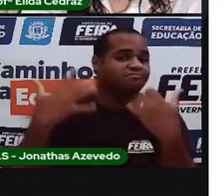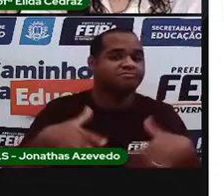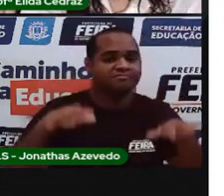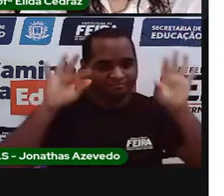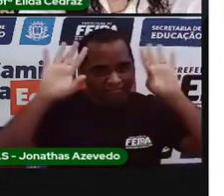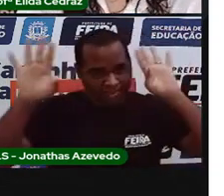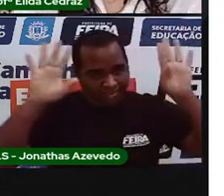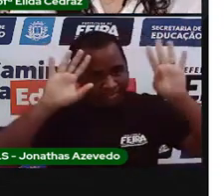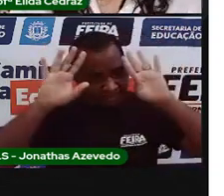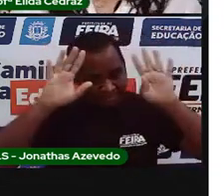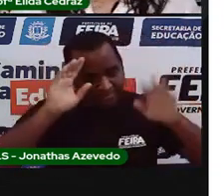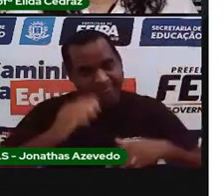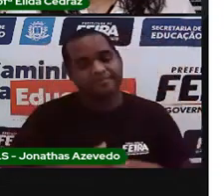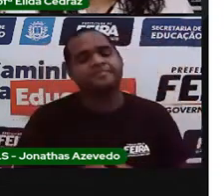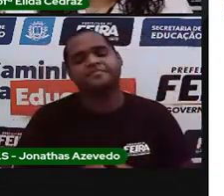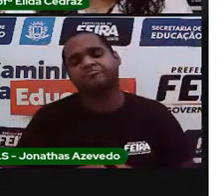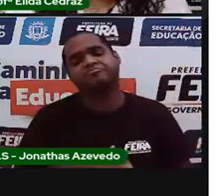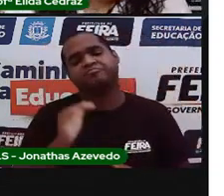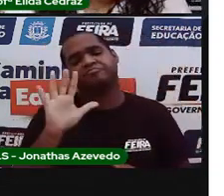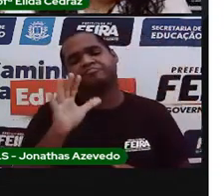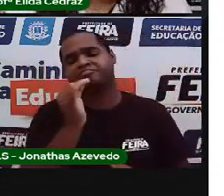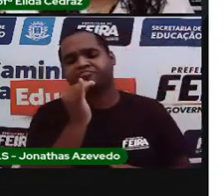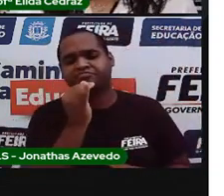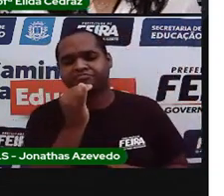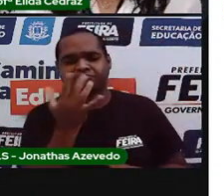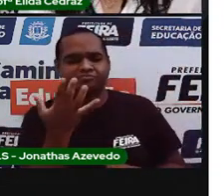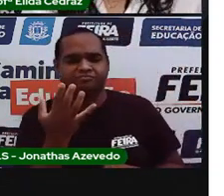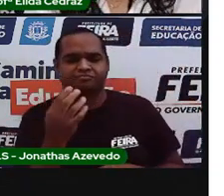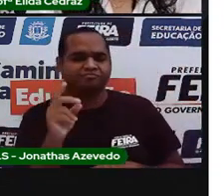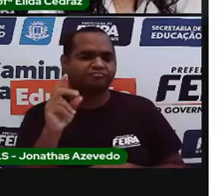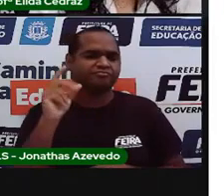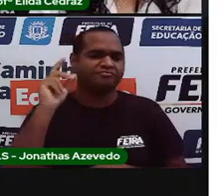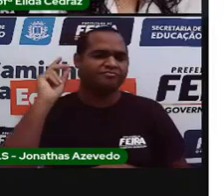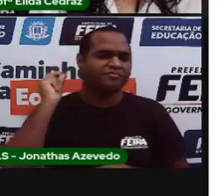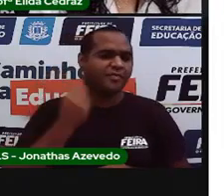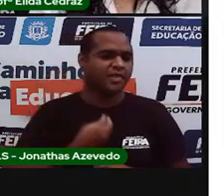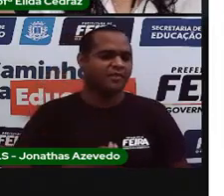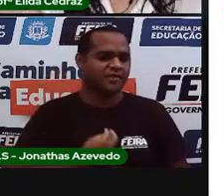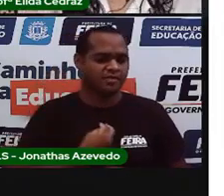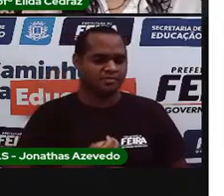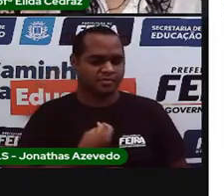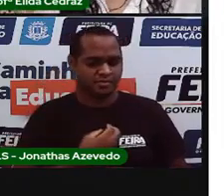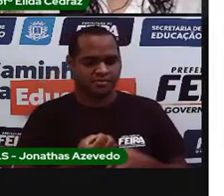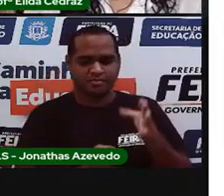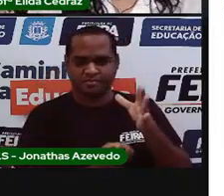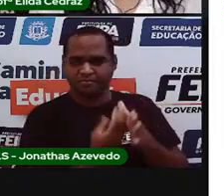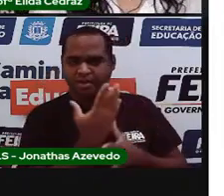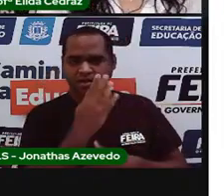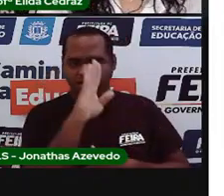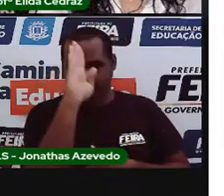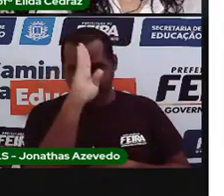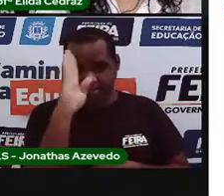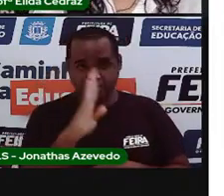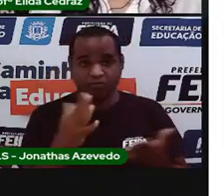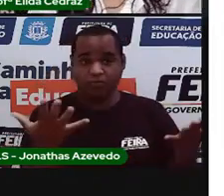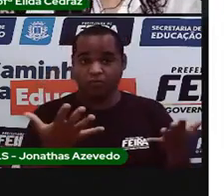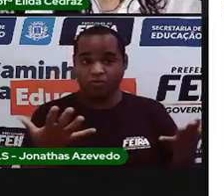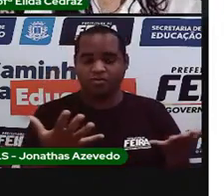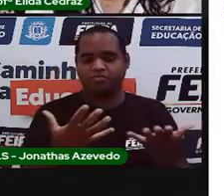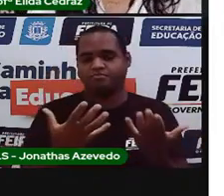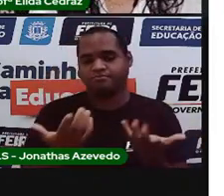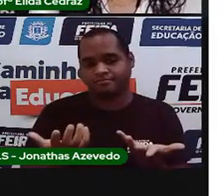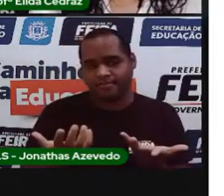índios antigamente. Mas a gente não vive mais na época do descobrimento. Tem índio hoje